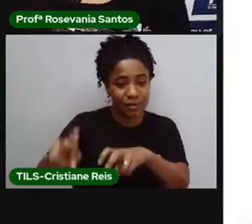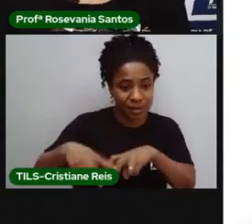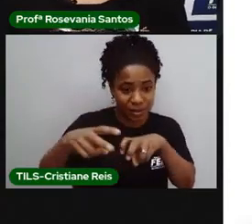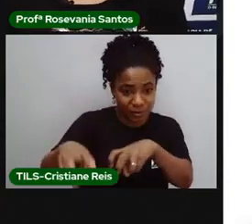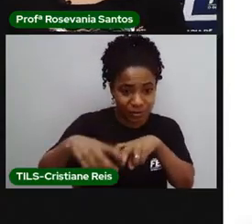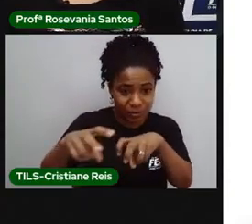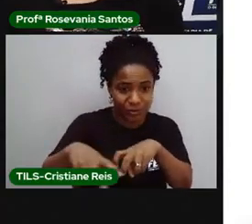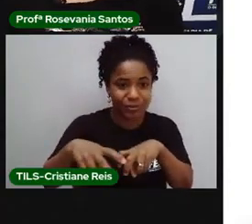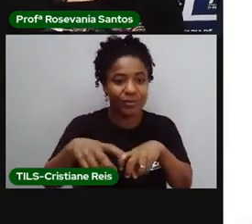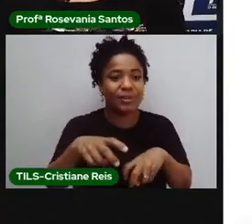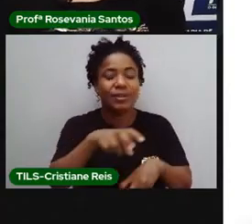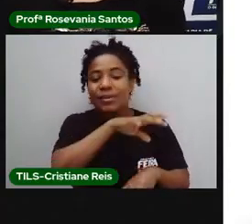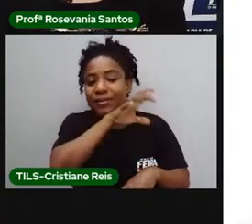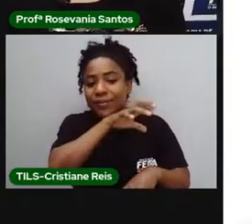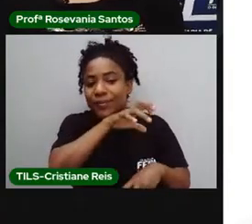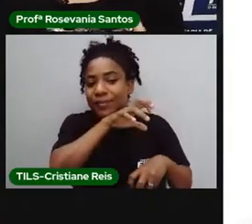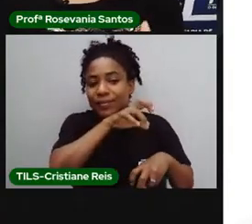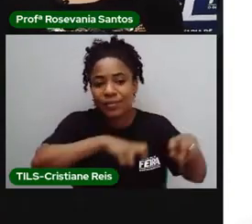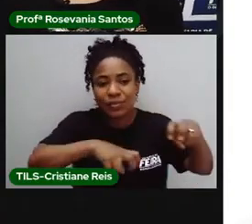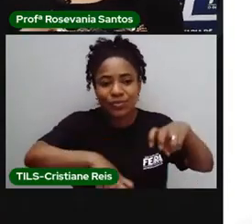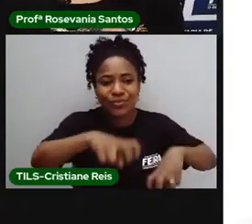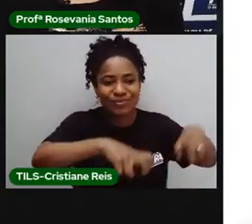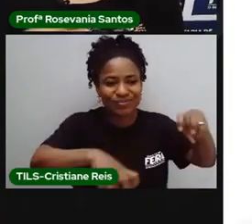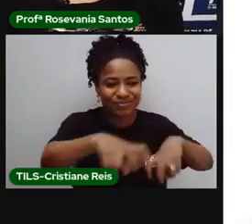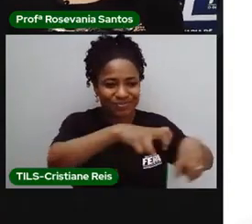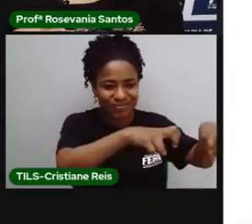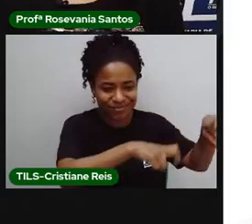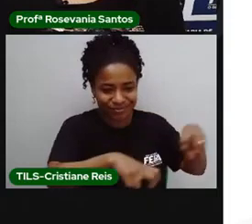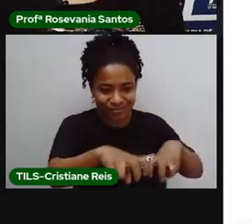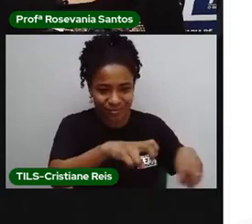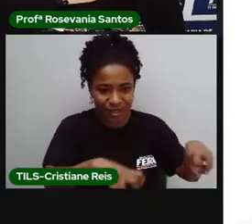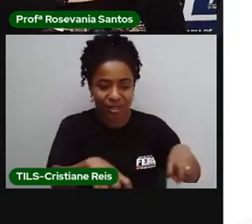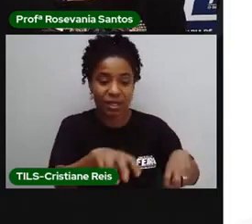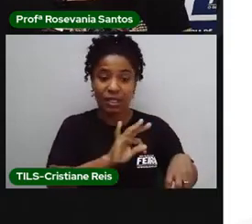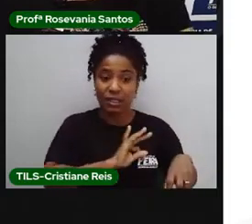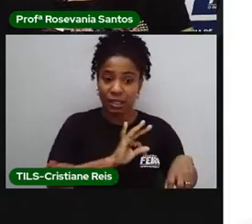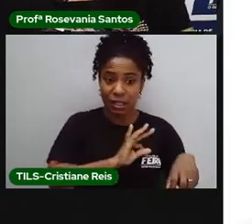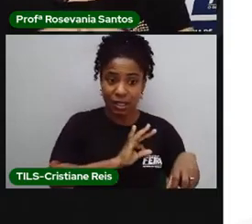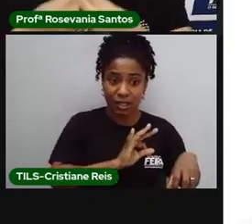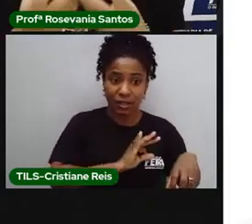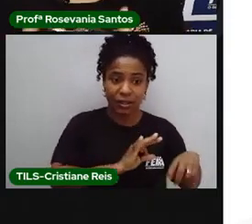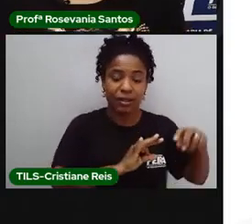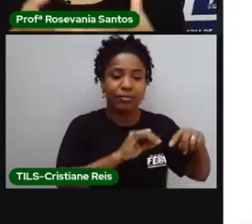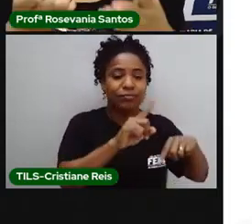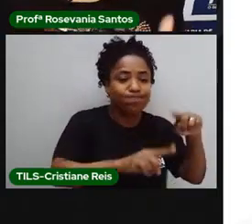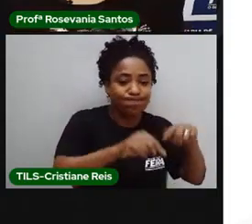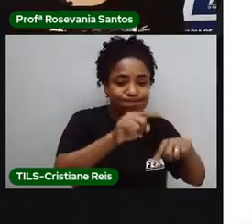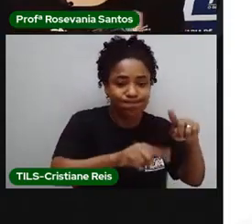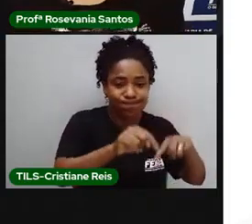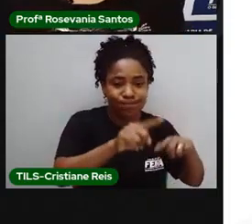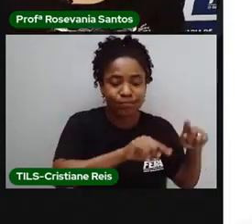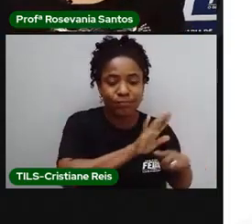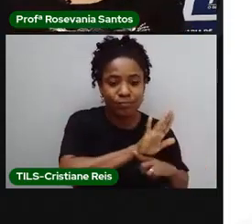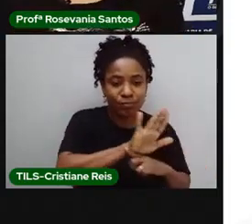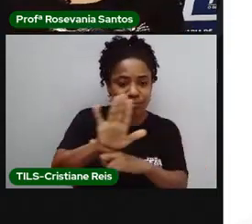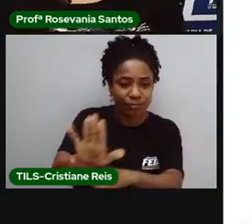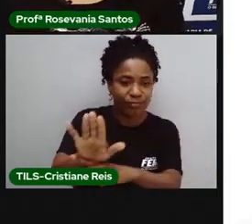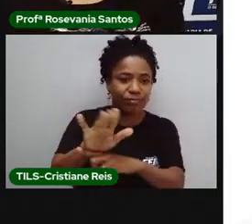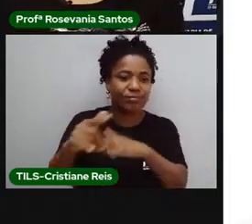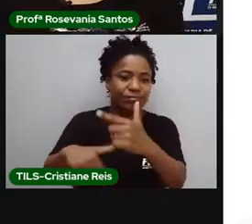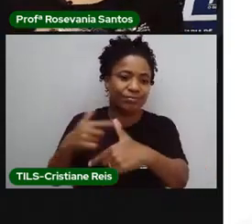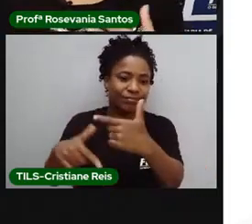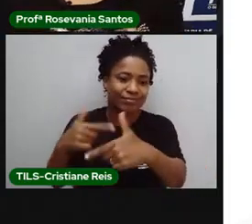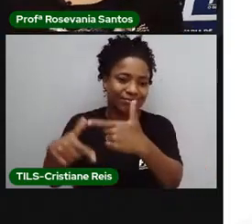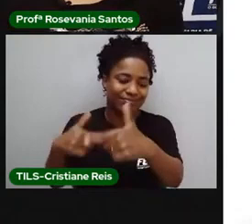e com a pecuária, são redes técnicas que vão favorecer, né, elementos para que essa